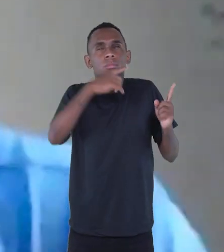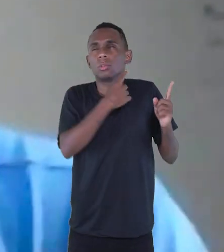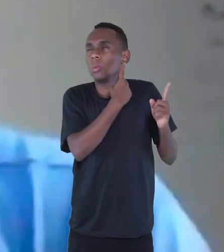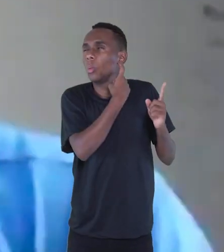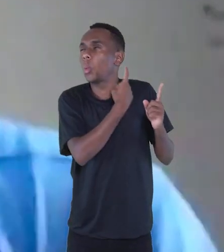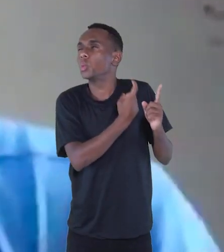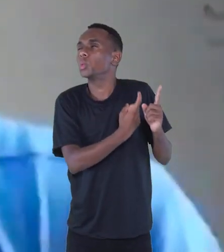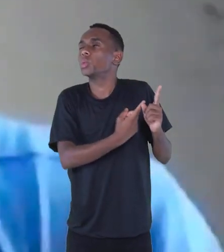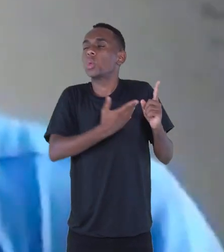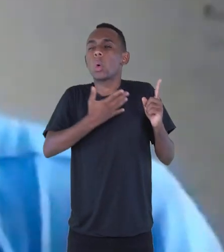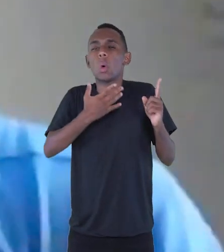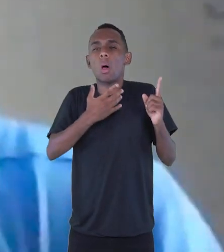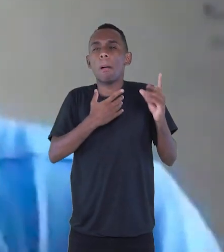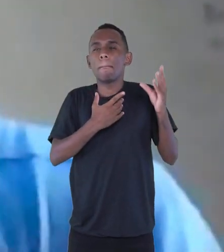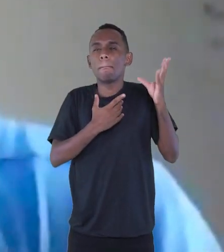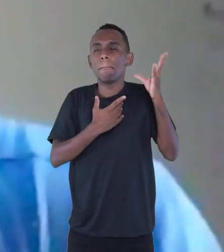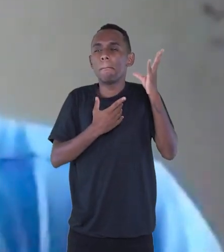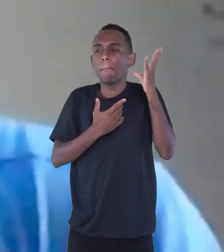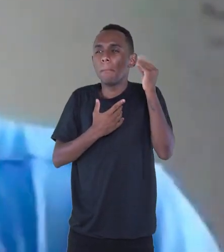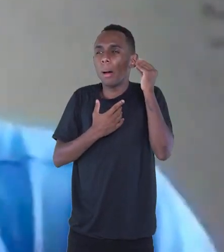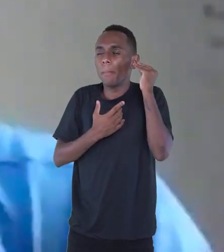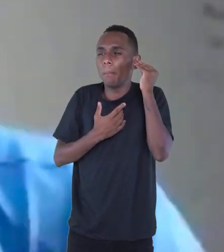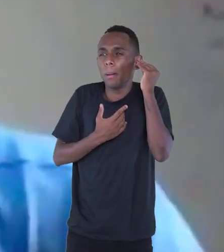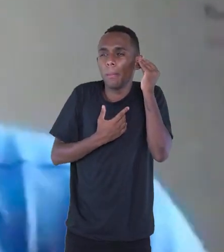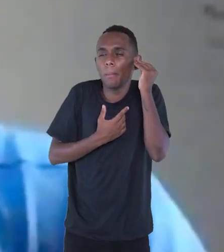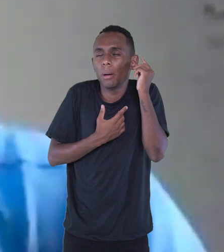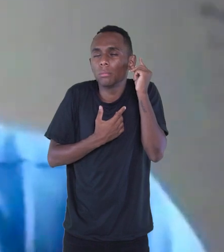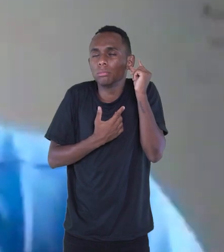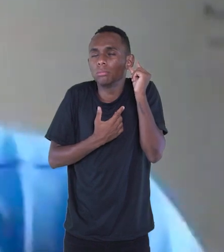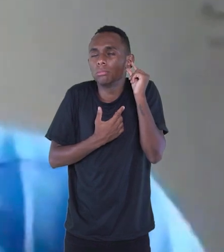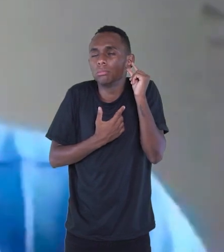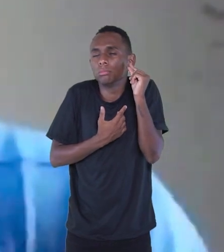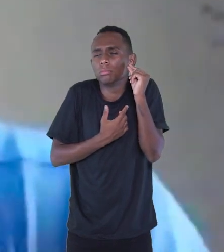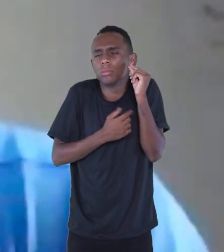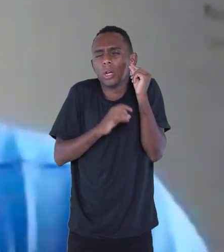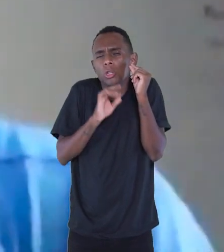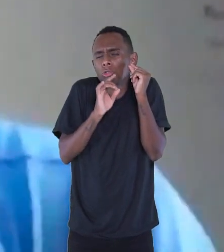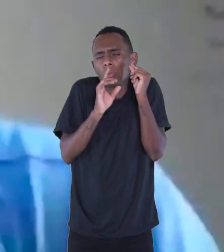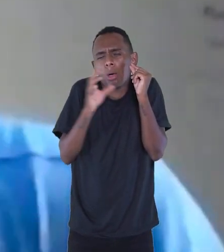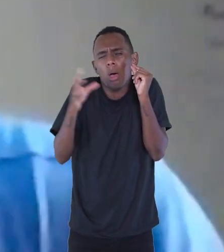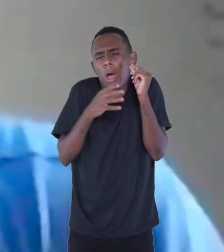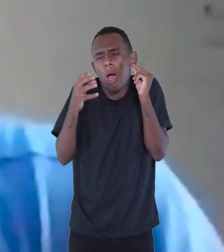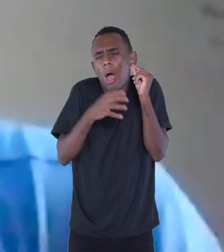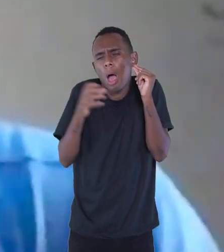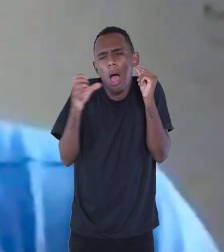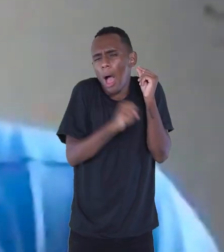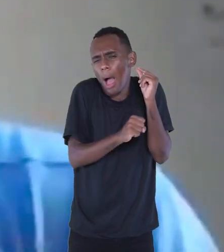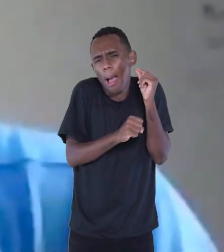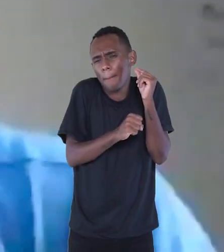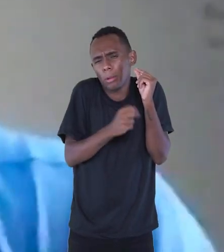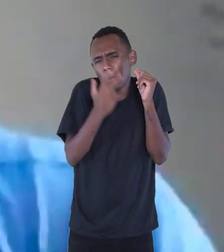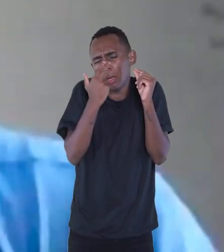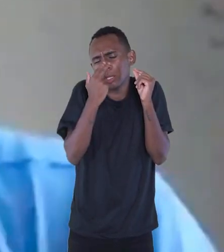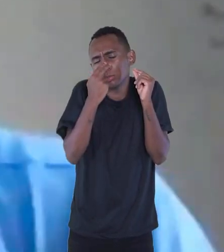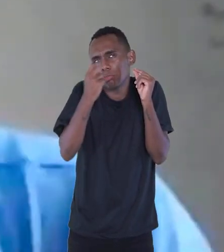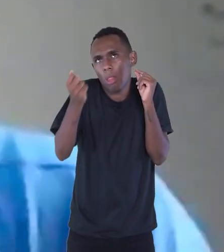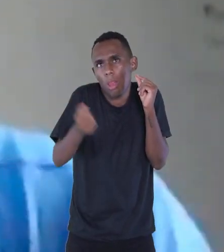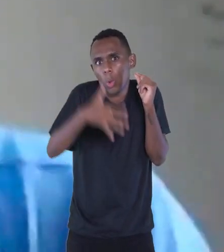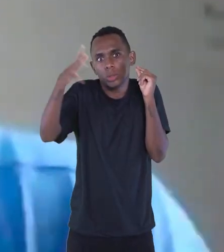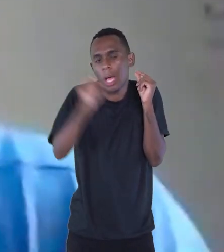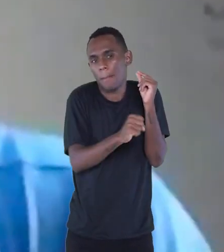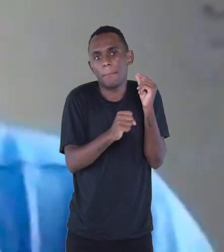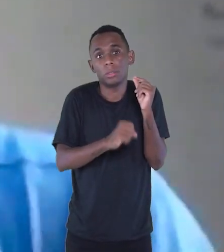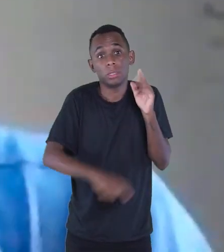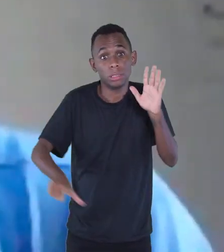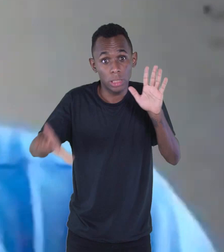numa brisa, sussurro em baixo volume, nem que fosse um só pouquinho como a luz de um vagalume. Essa